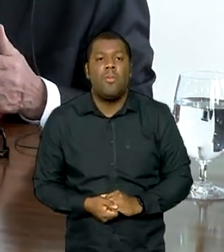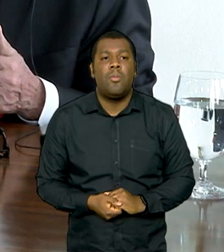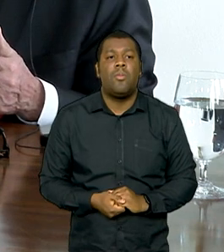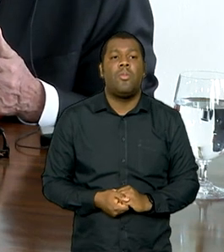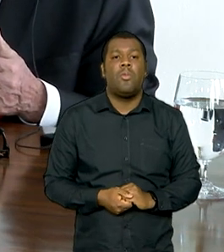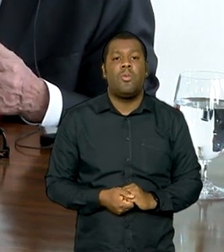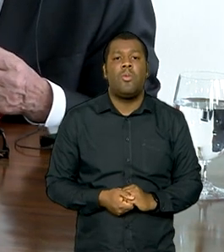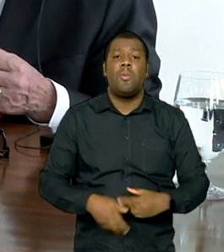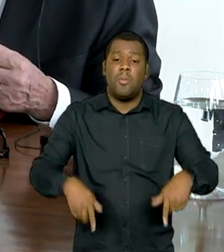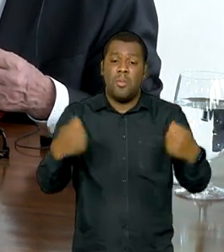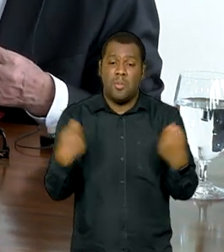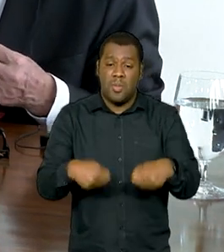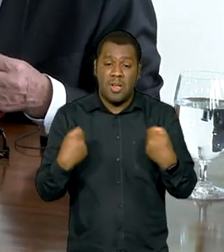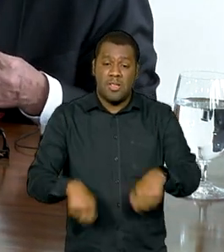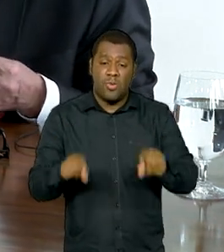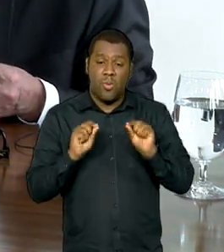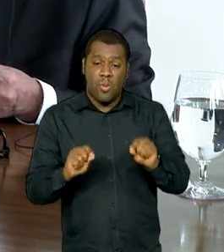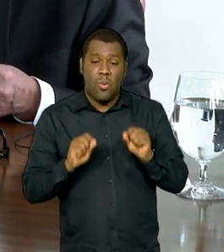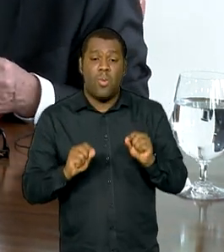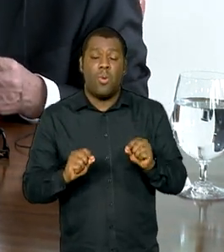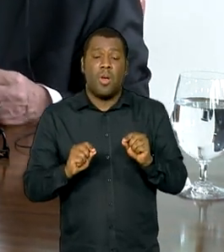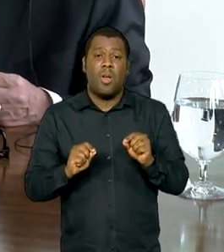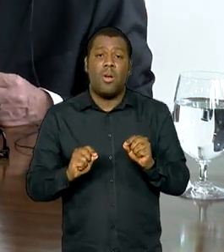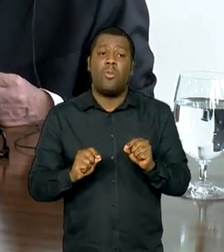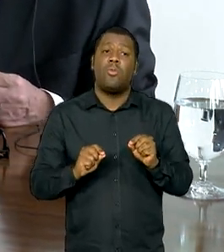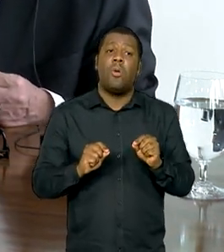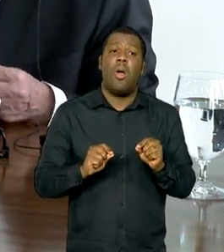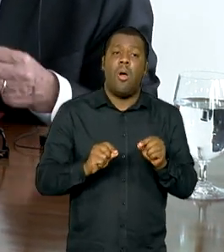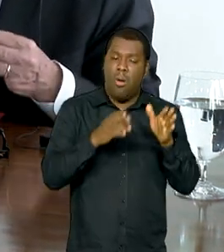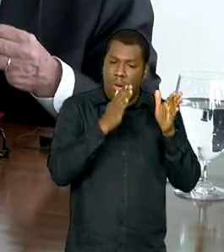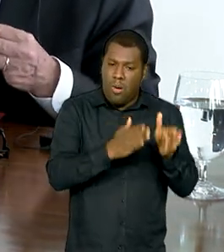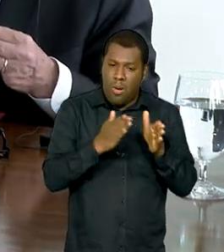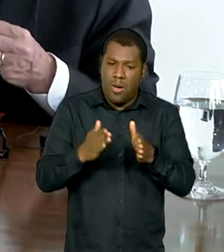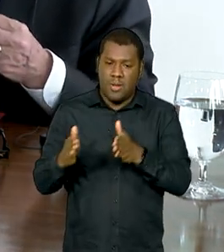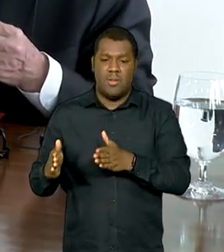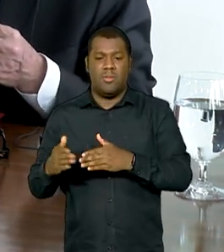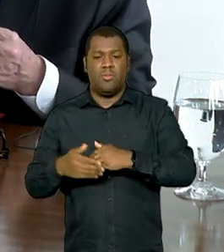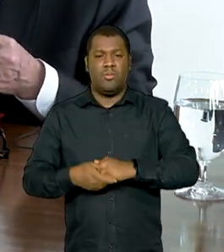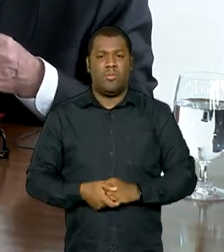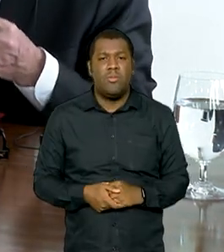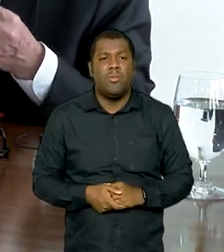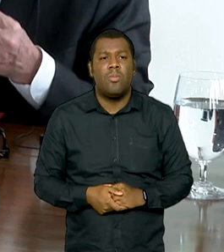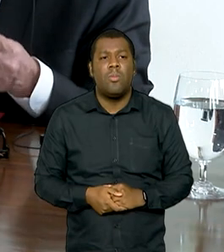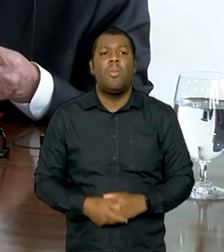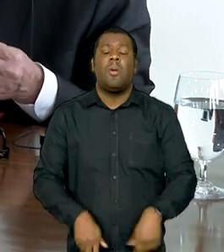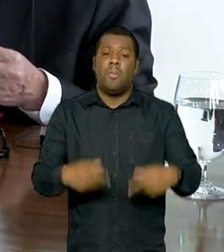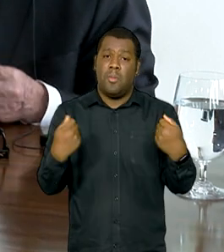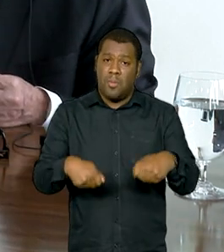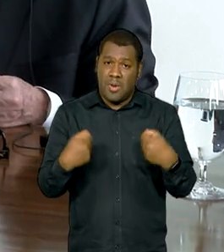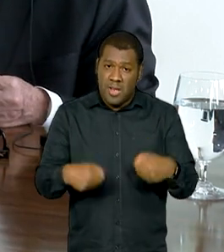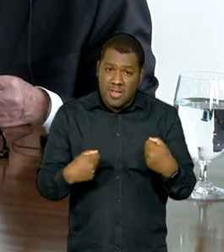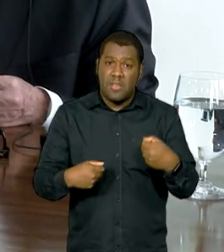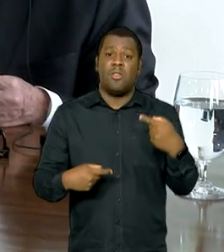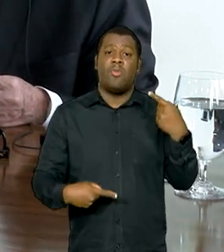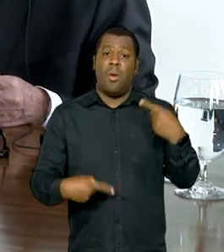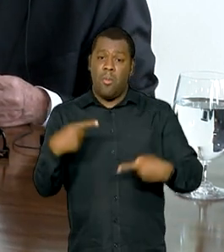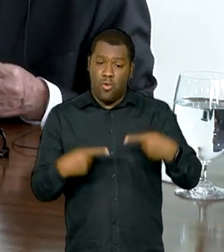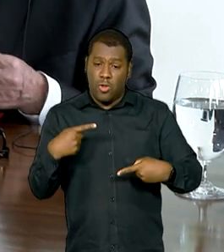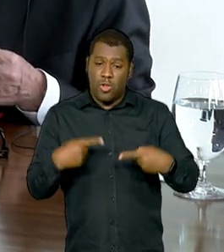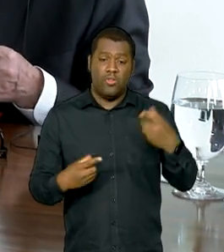nós temos que garantir que a coisa funcione corretamente. Ou seja, você tem que garantir a estabilidade política,